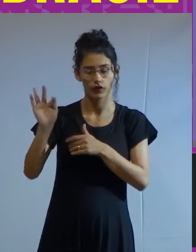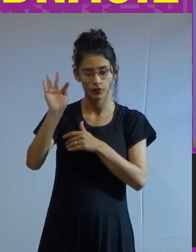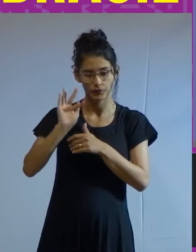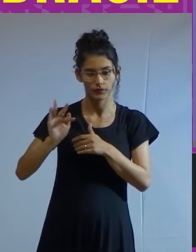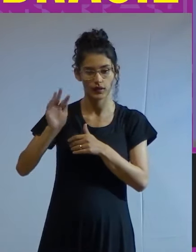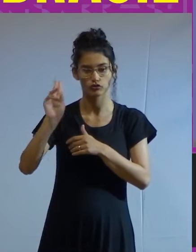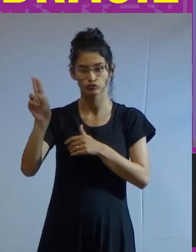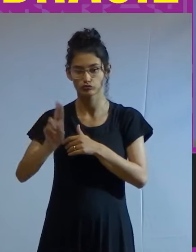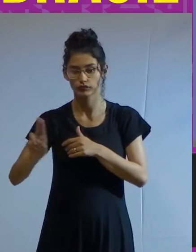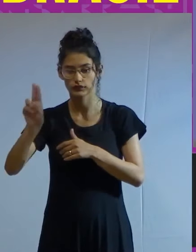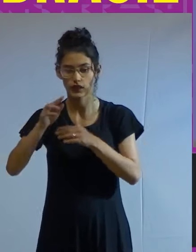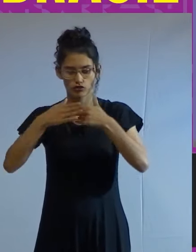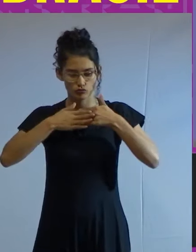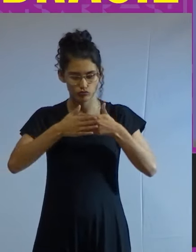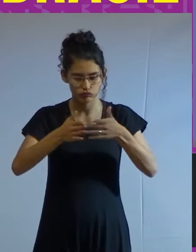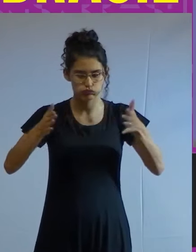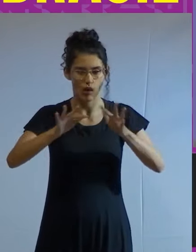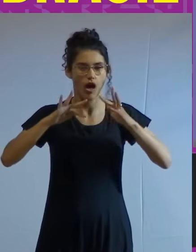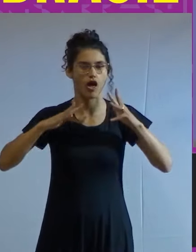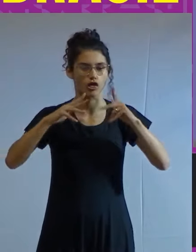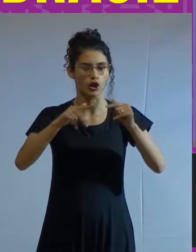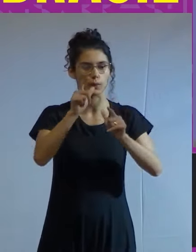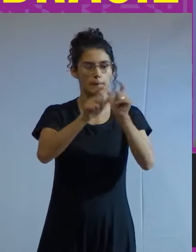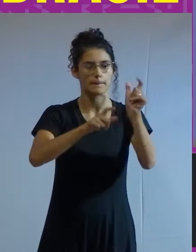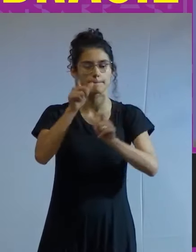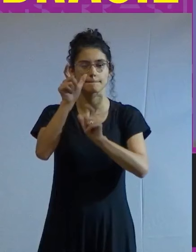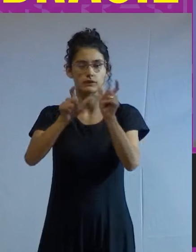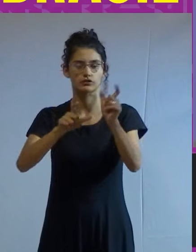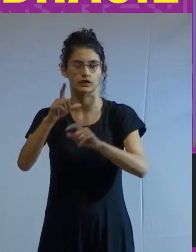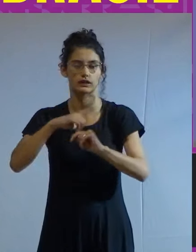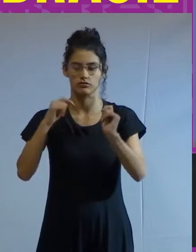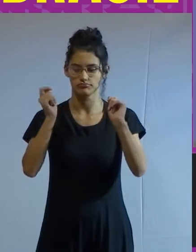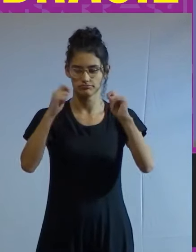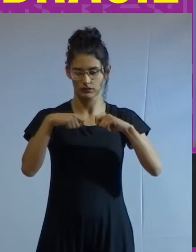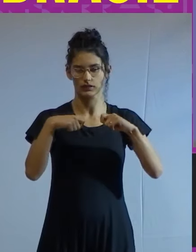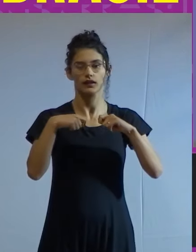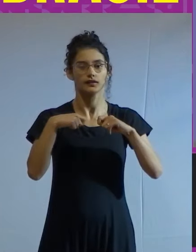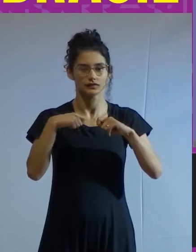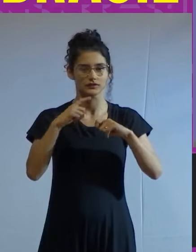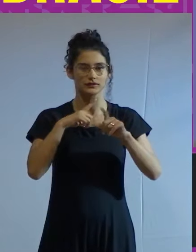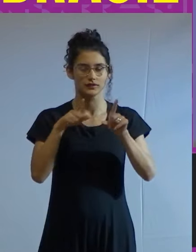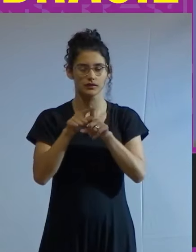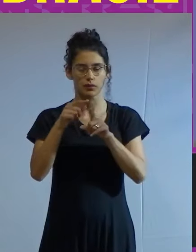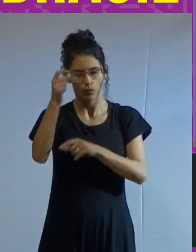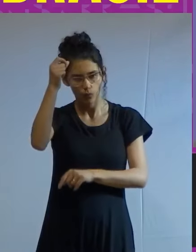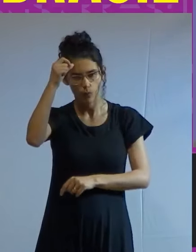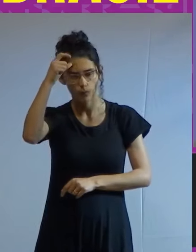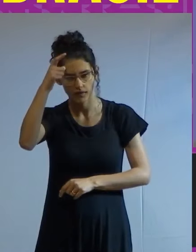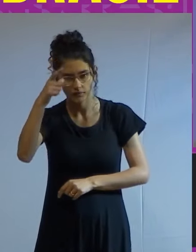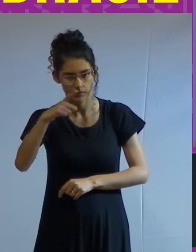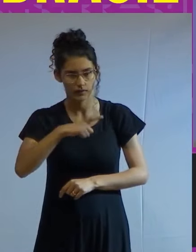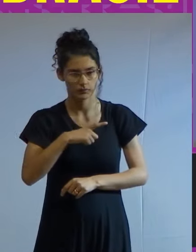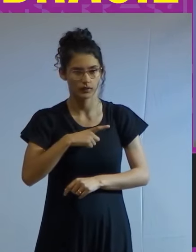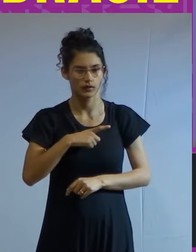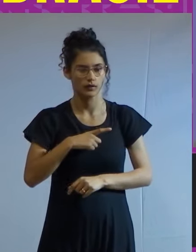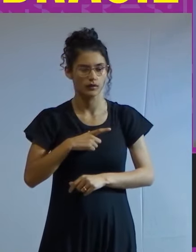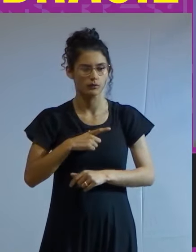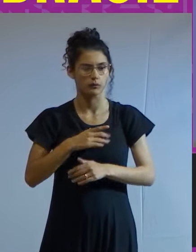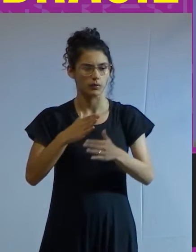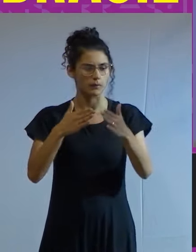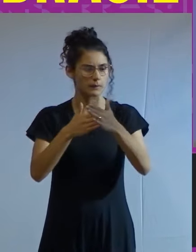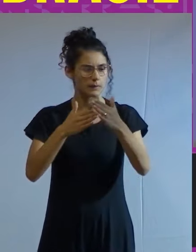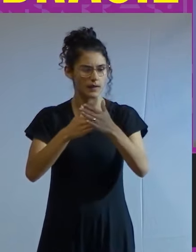faculdade ampla a todos os homens úteis de esparzirem os conhecimentos pelas trevas do